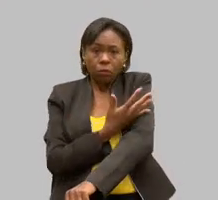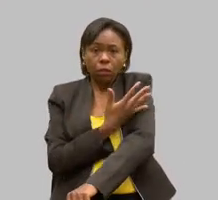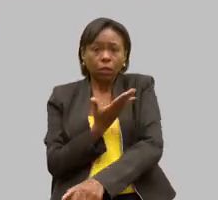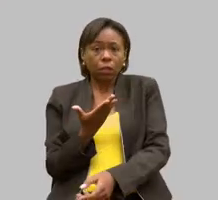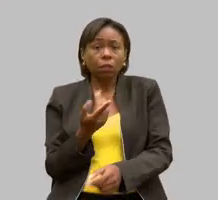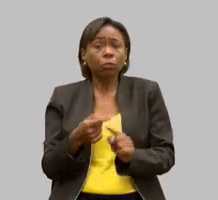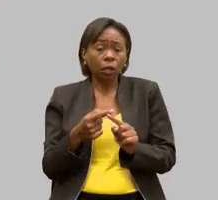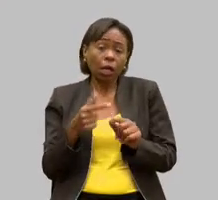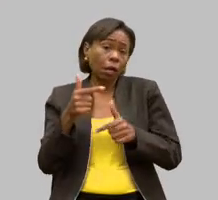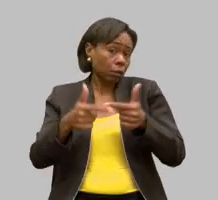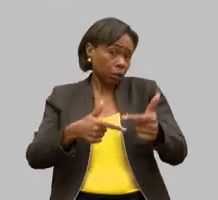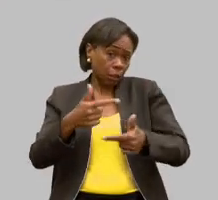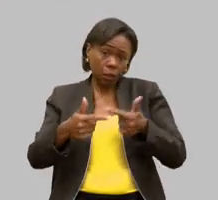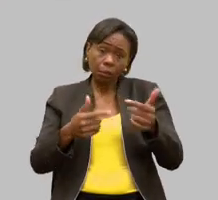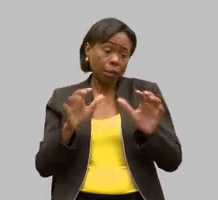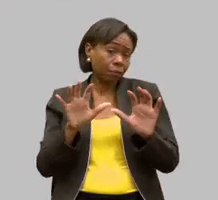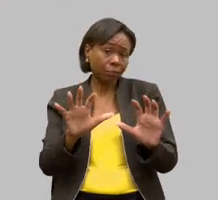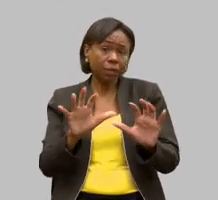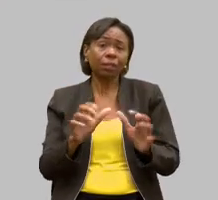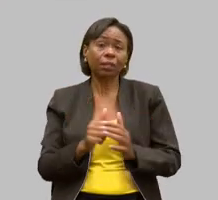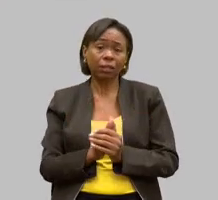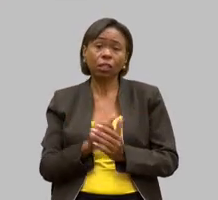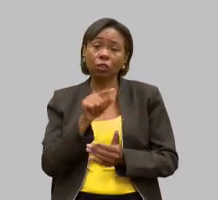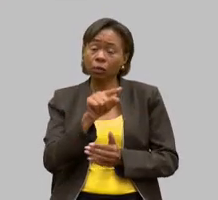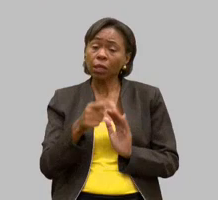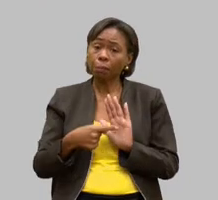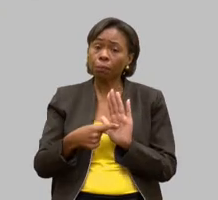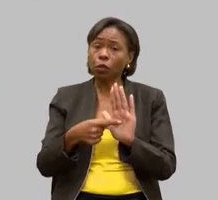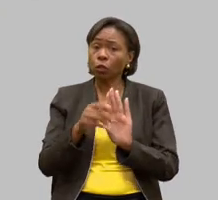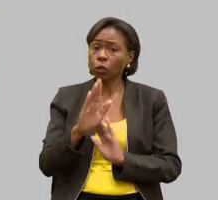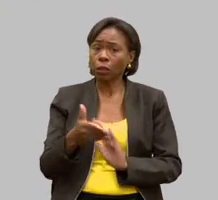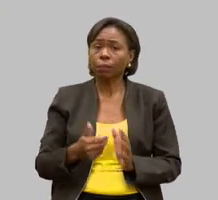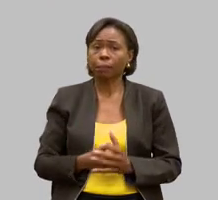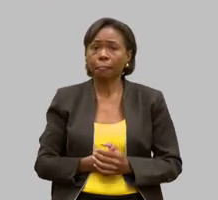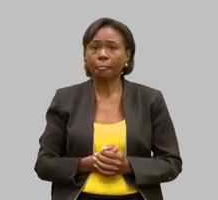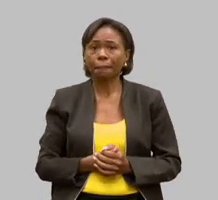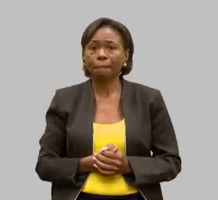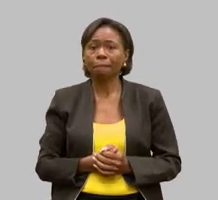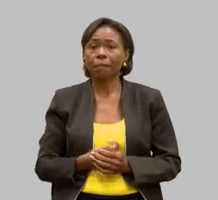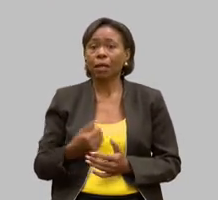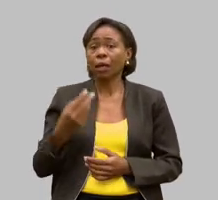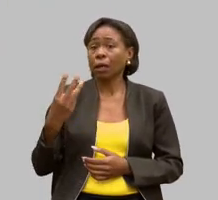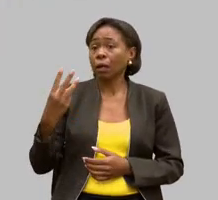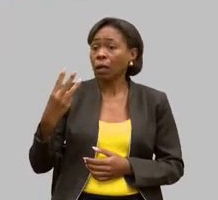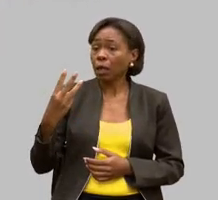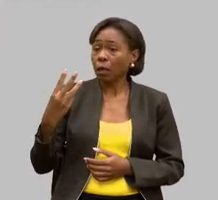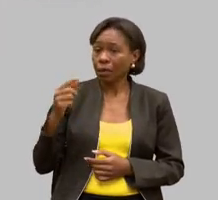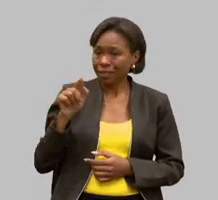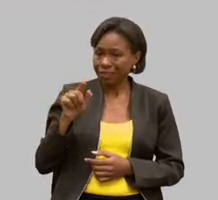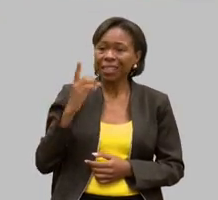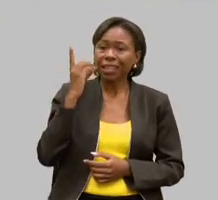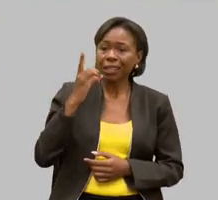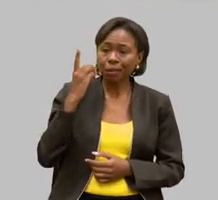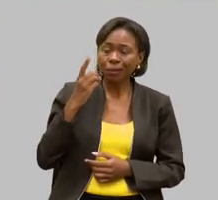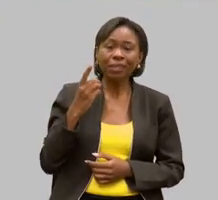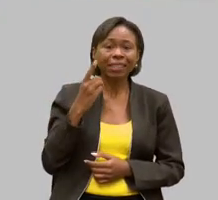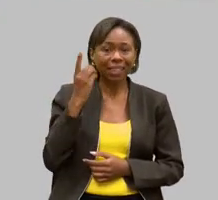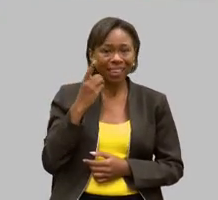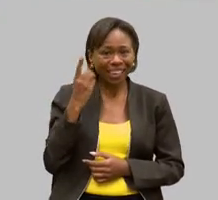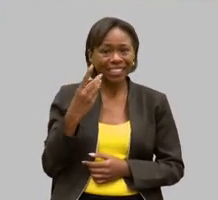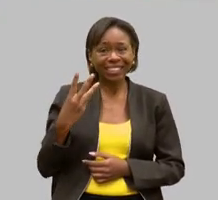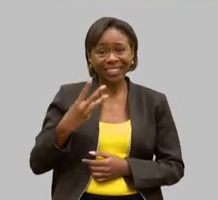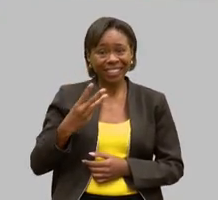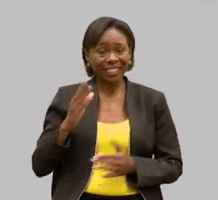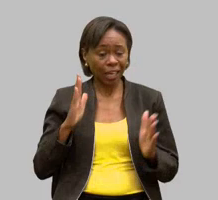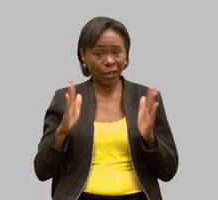onde você mostrou terceiro mandato terceiro mandato mais ainda então assim